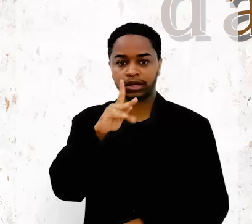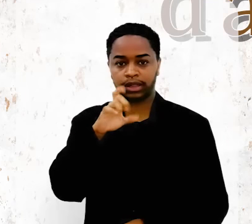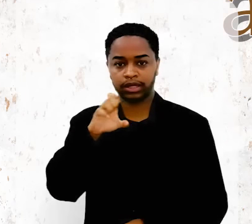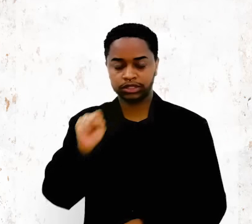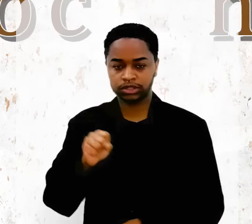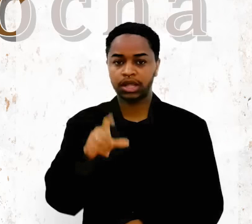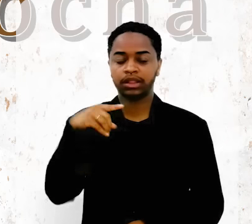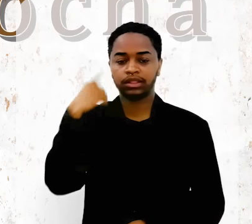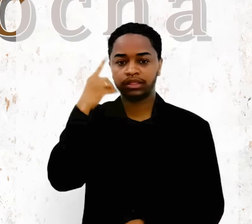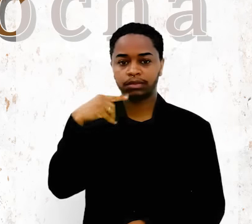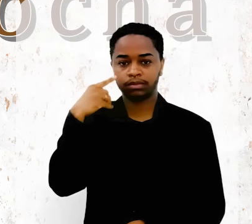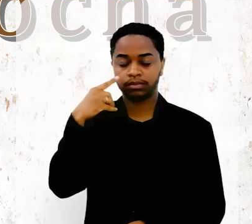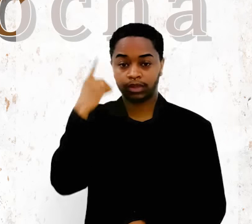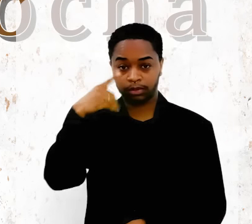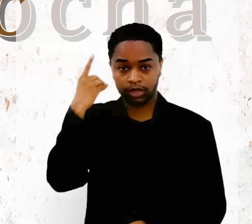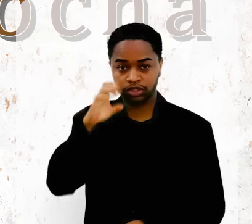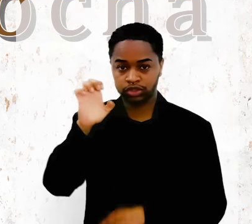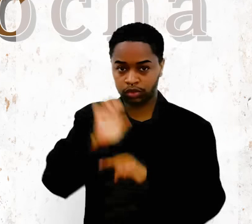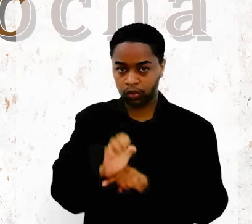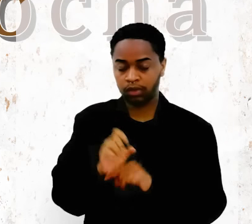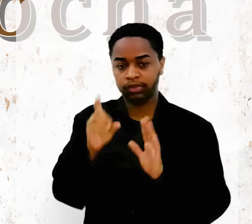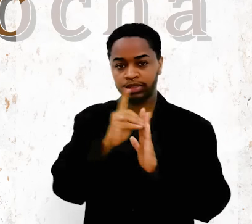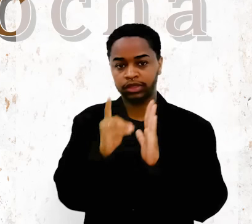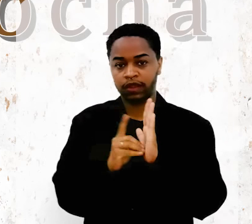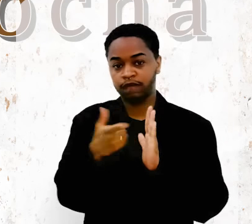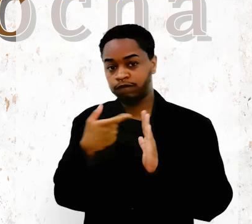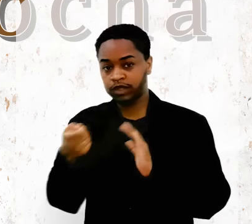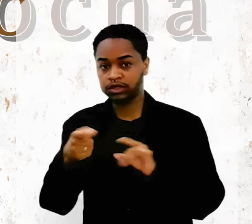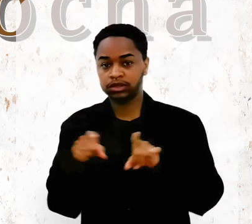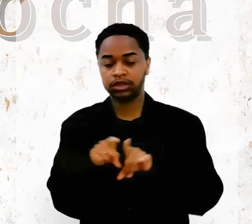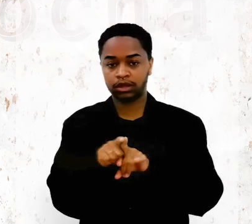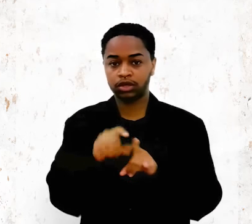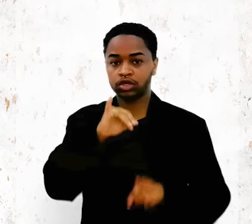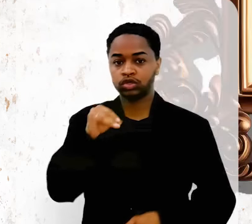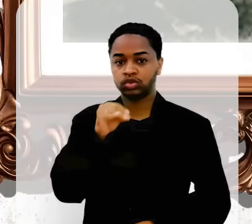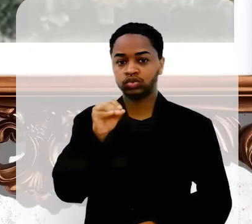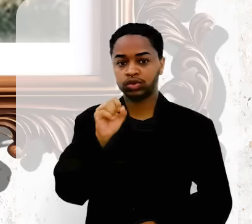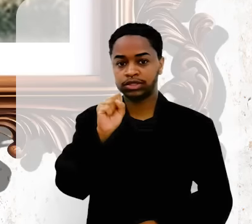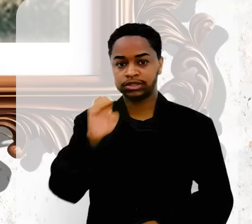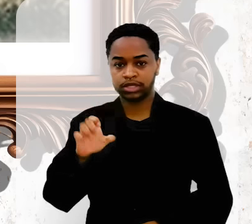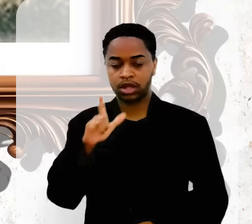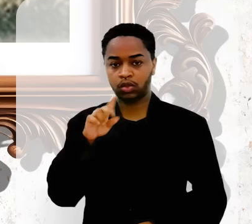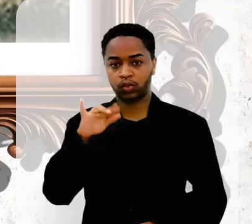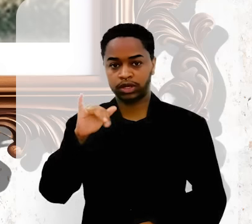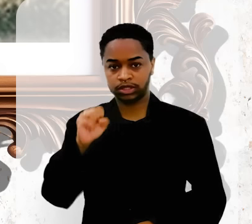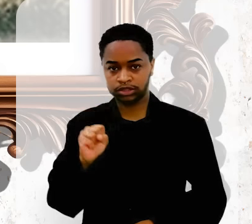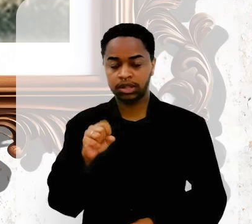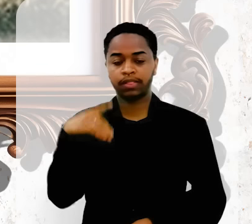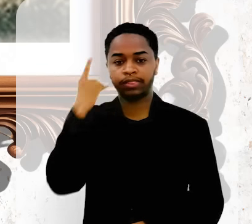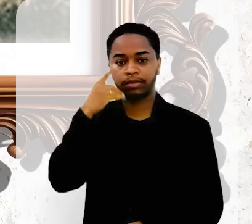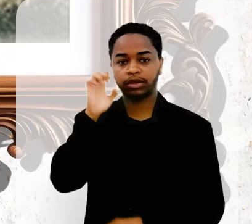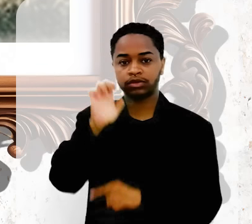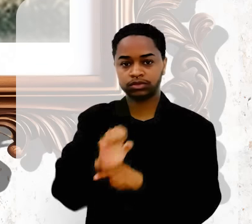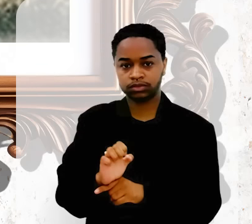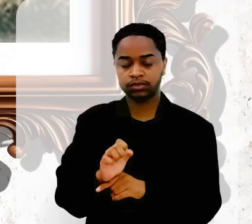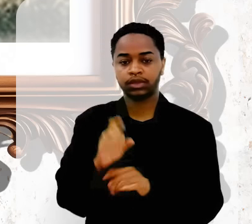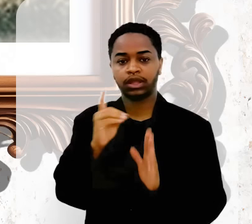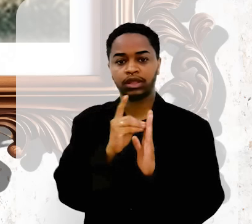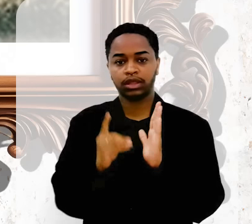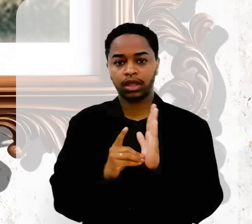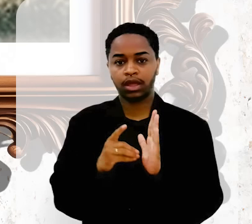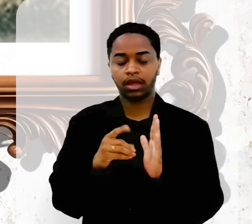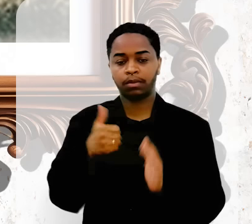Péricles Corrêa da Rocha foi deputado estadual na década de 20 e o doutor José Luiz Hertal